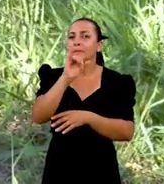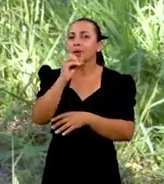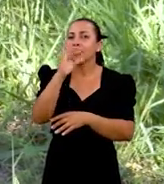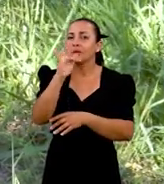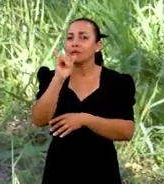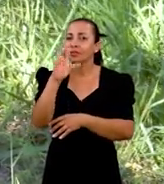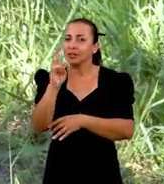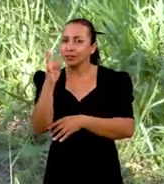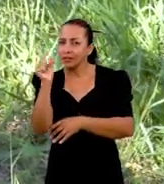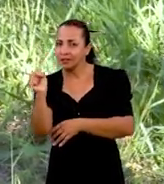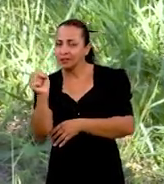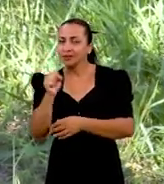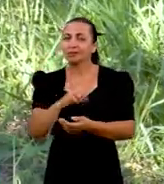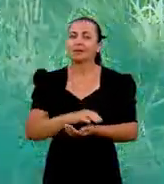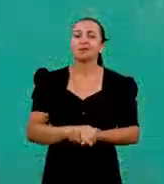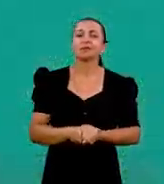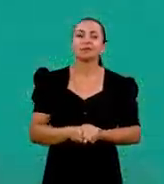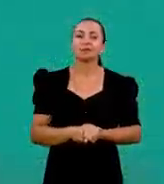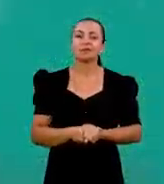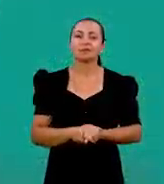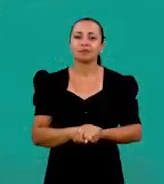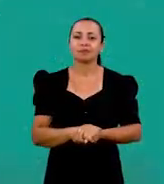plantas de pequeno porte, como os musgos.